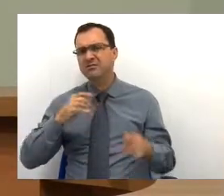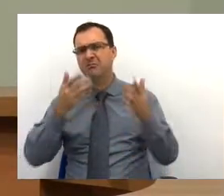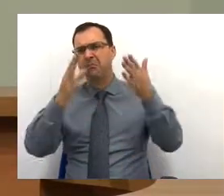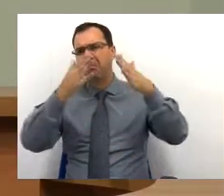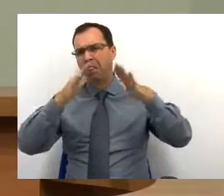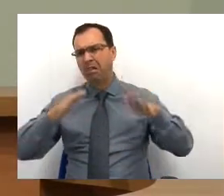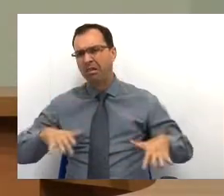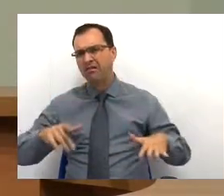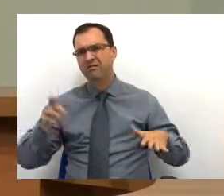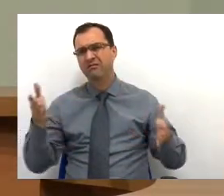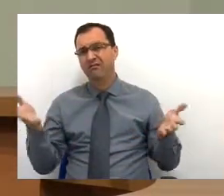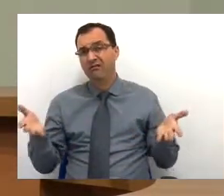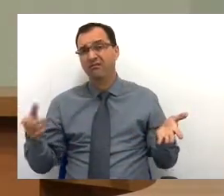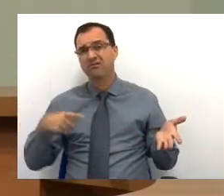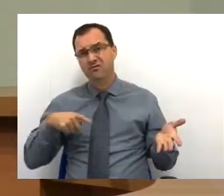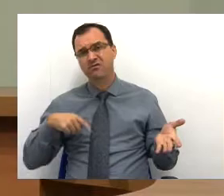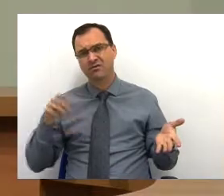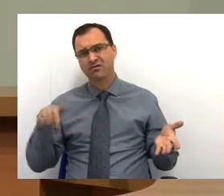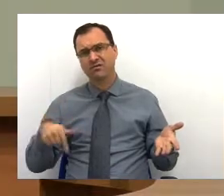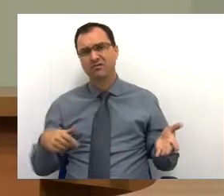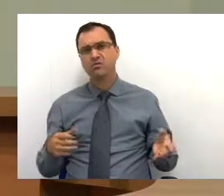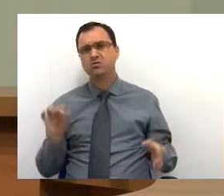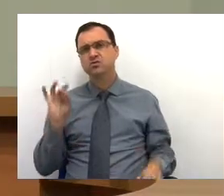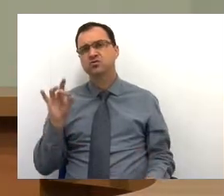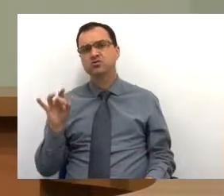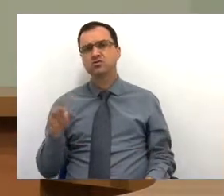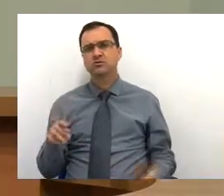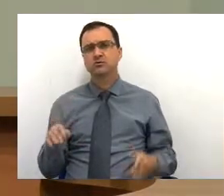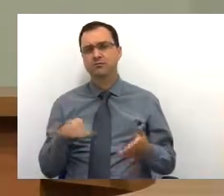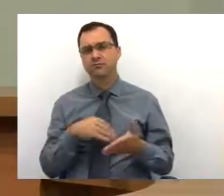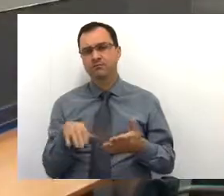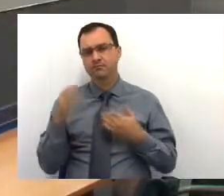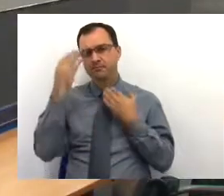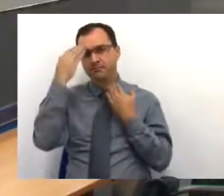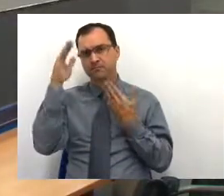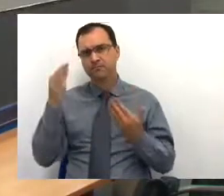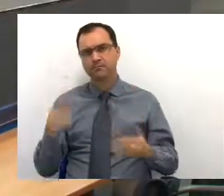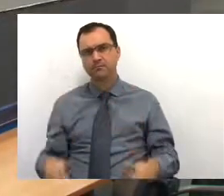atualmente? Era só isso, secretário. Muito obrigado.